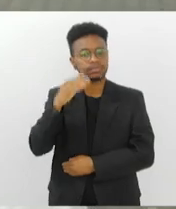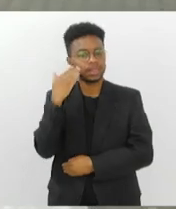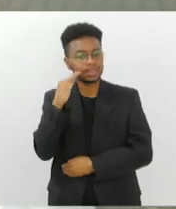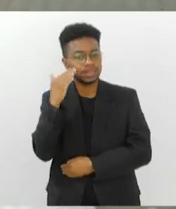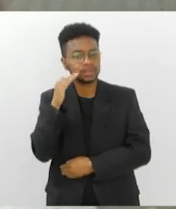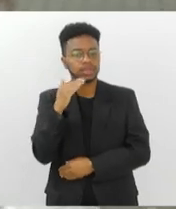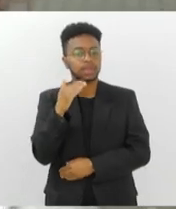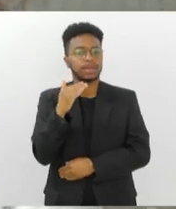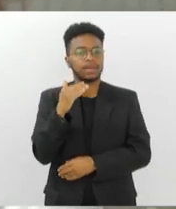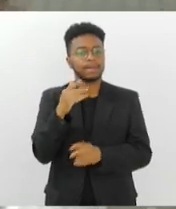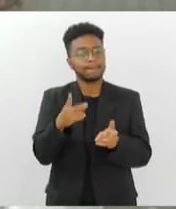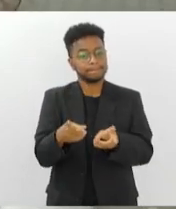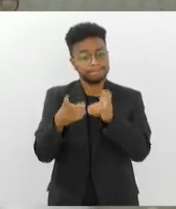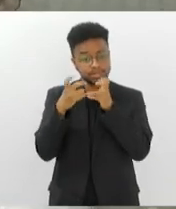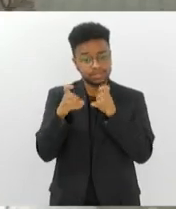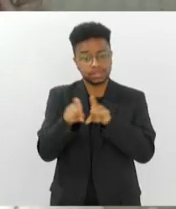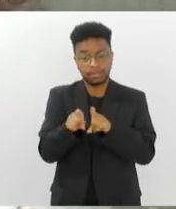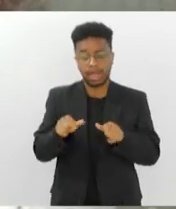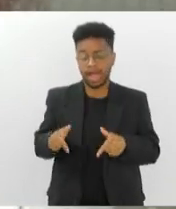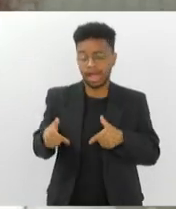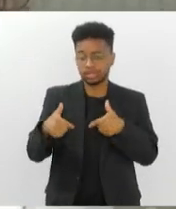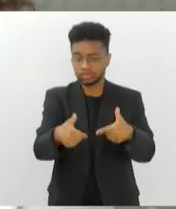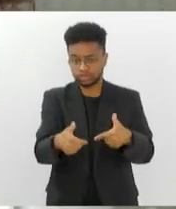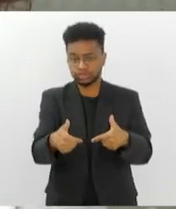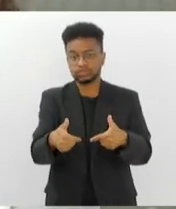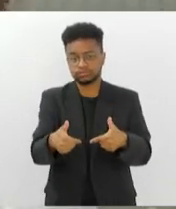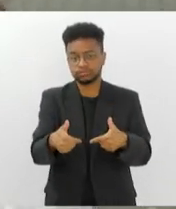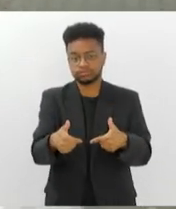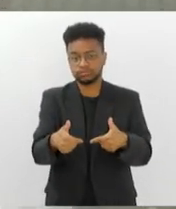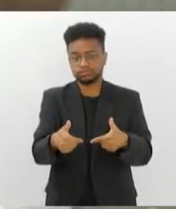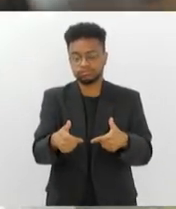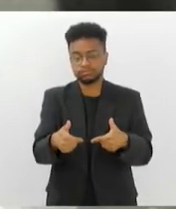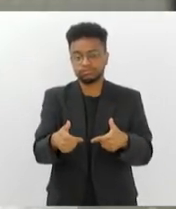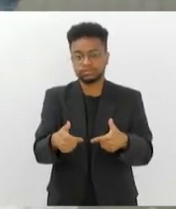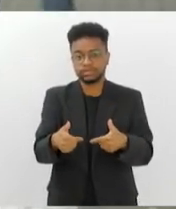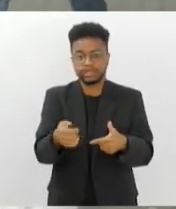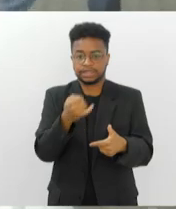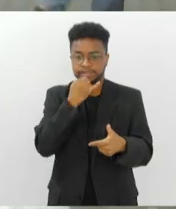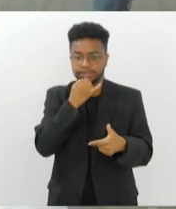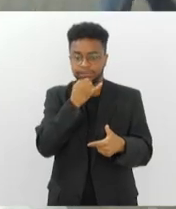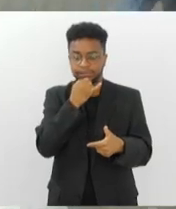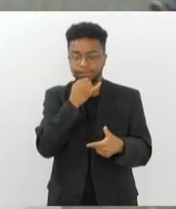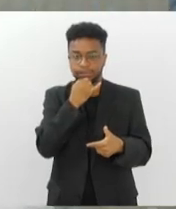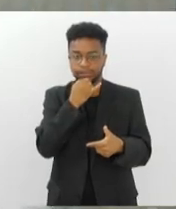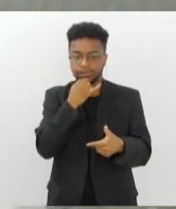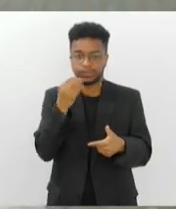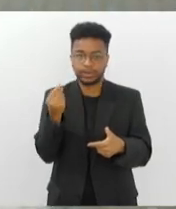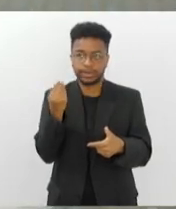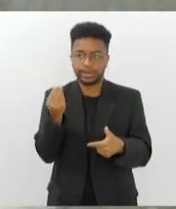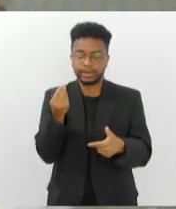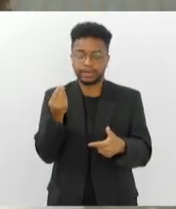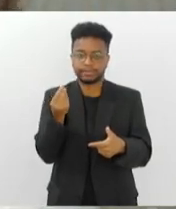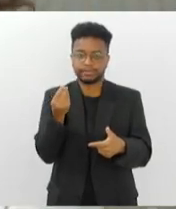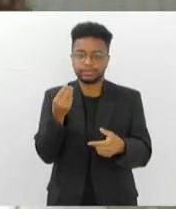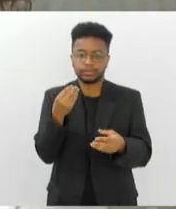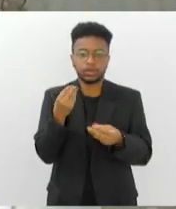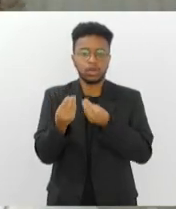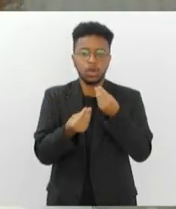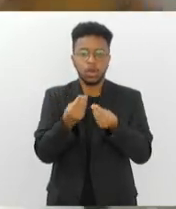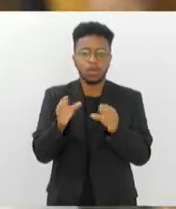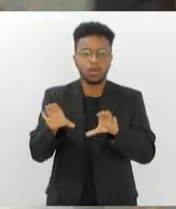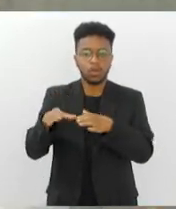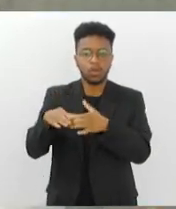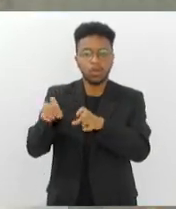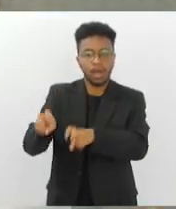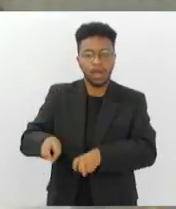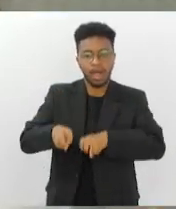e agir, assim, incidir sobre, por exemplo, a atuação do agronegócio,